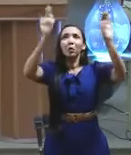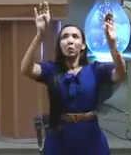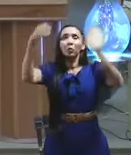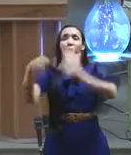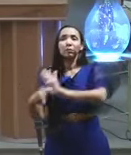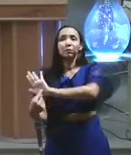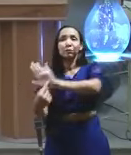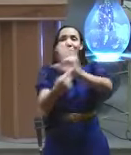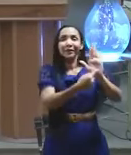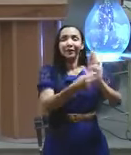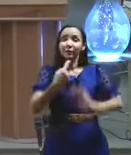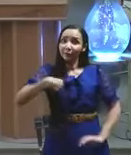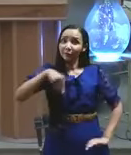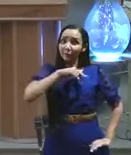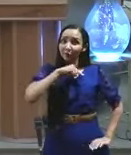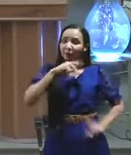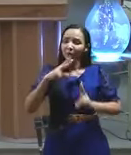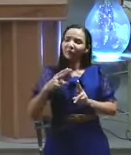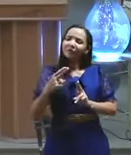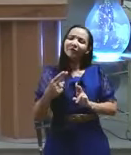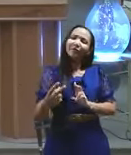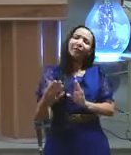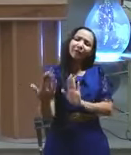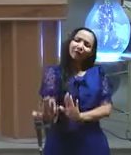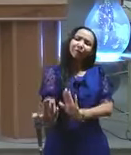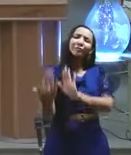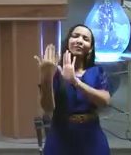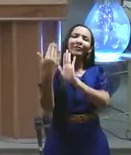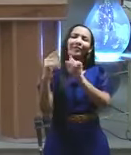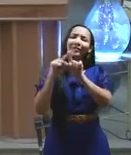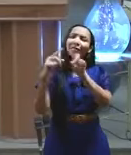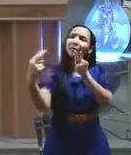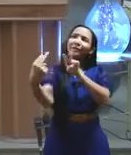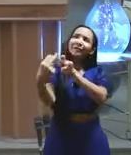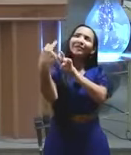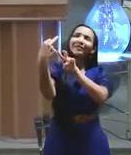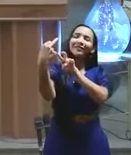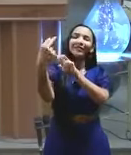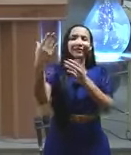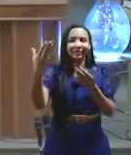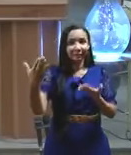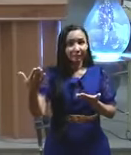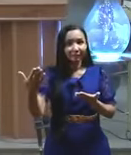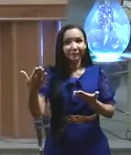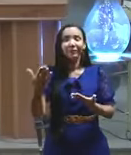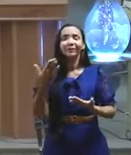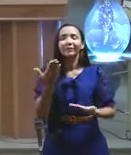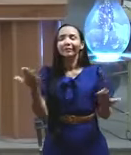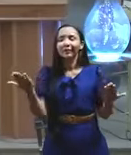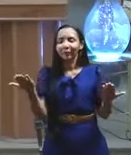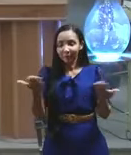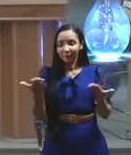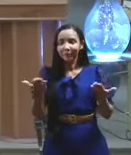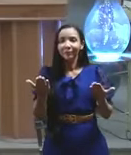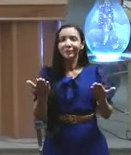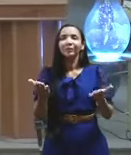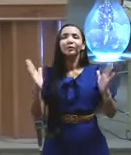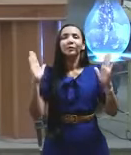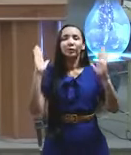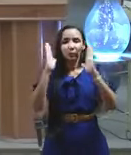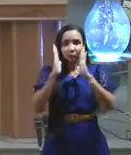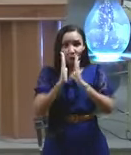semelhante a ele e o vê e o veremos eu quero orar por você hoje para Deus te dar